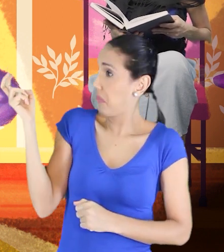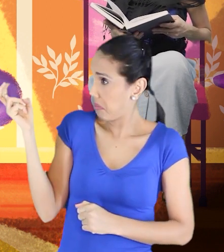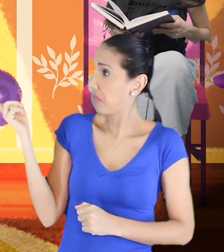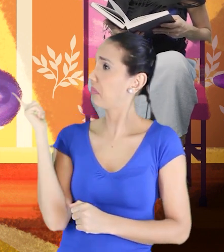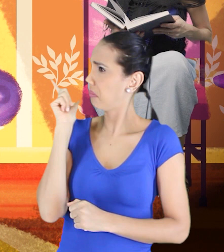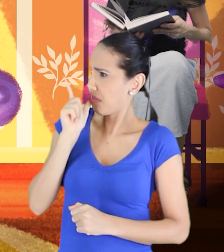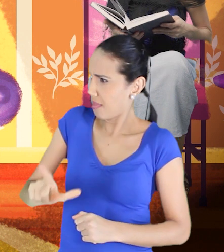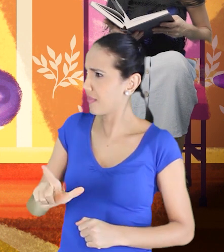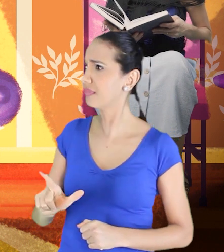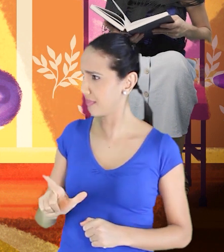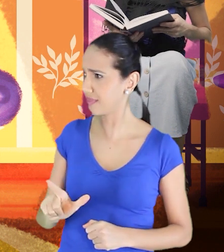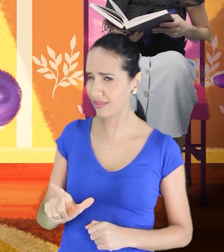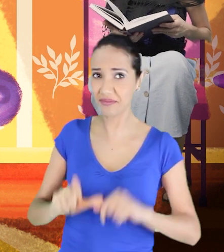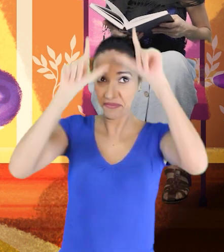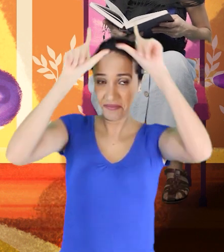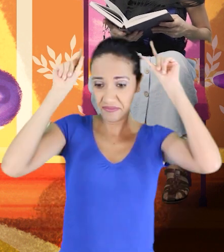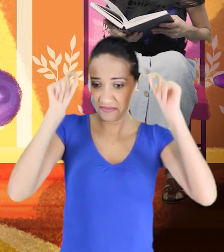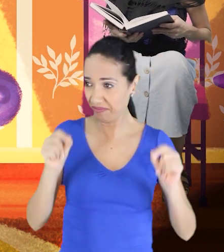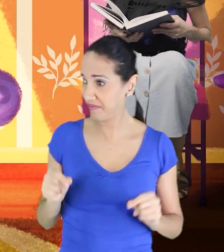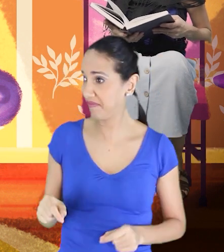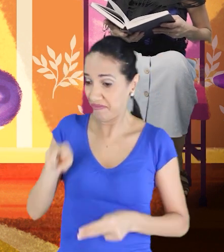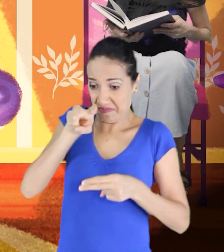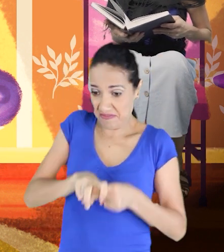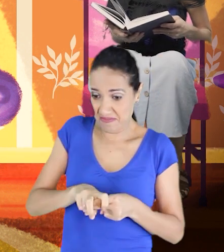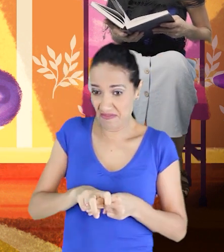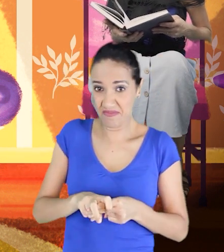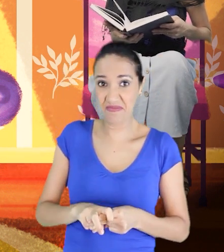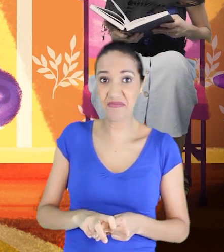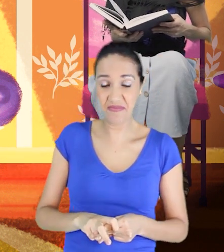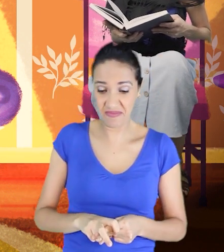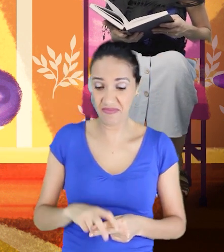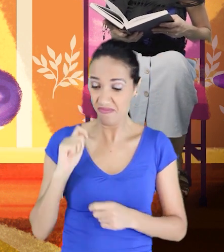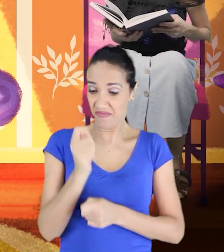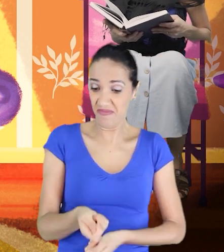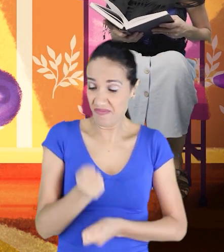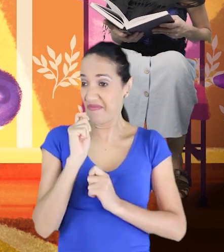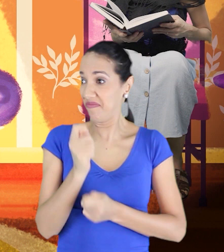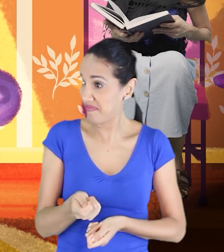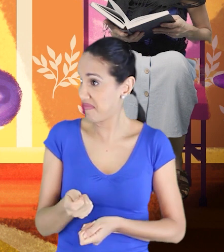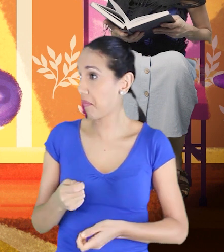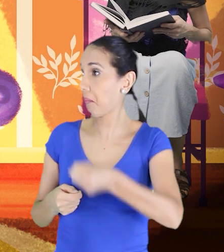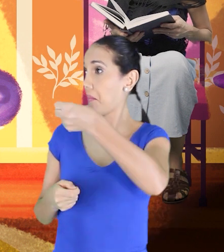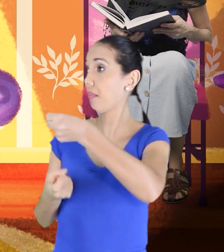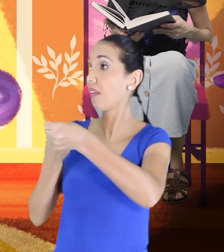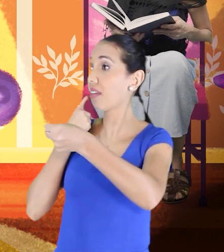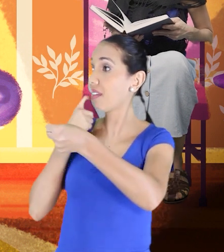essa? Arranjou um jeito de botar a boneca pescando à beira do rio? E o caso é que o peixe está aí!